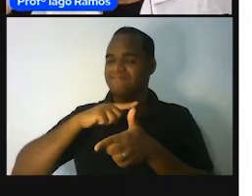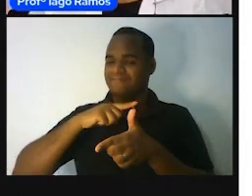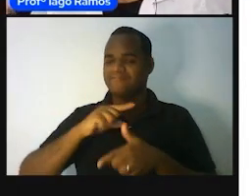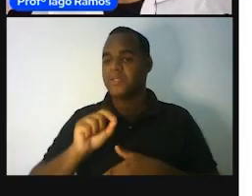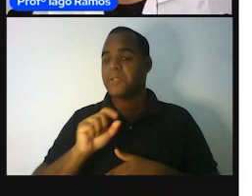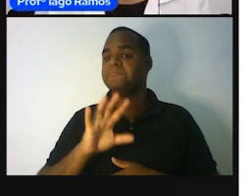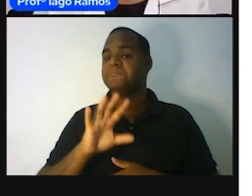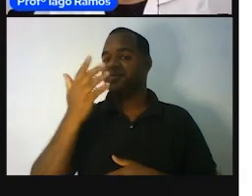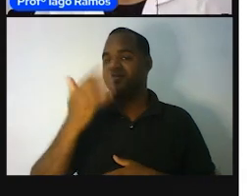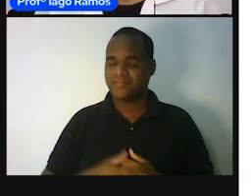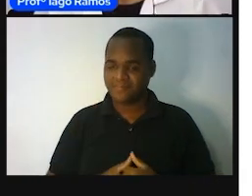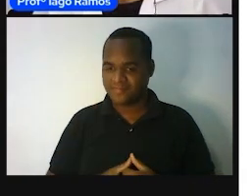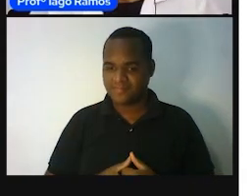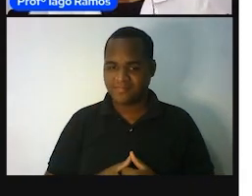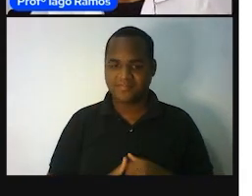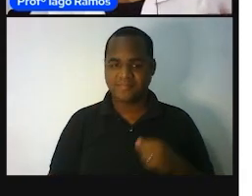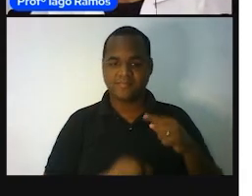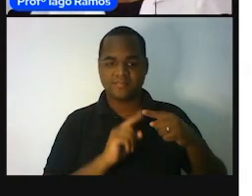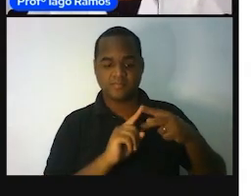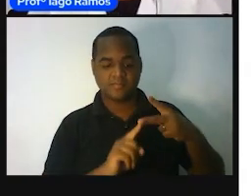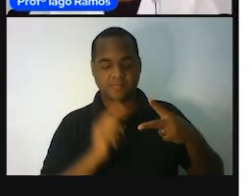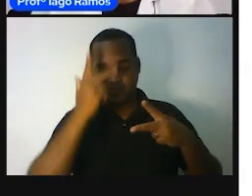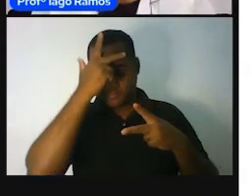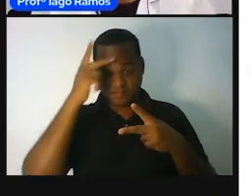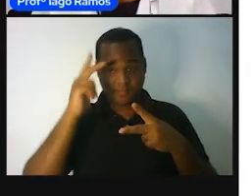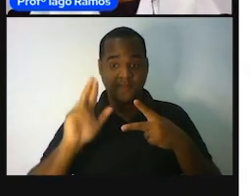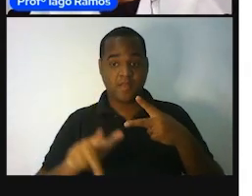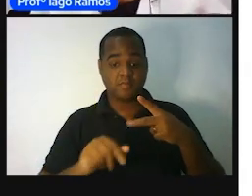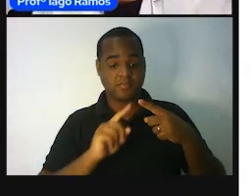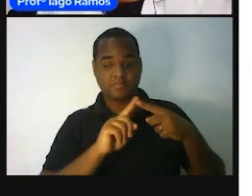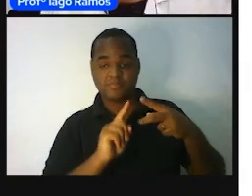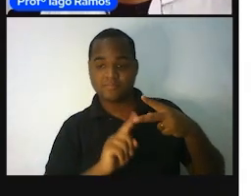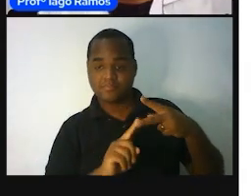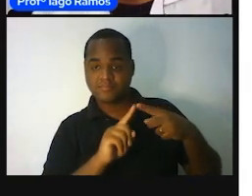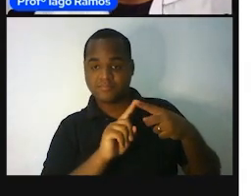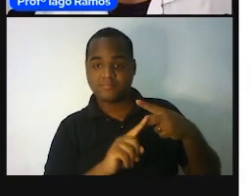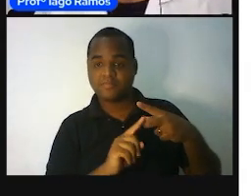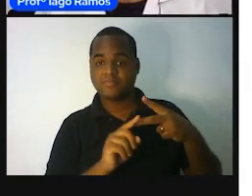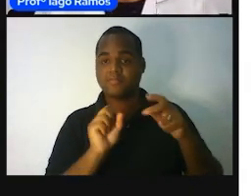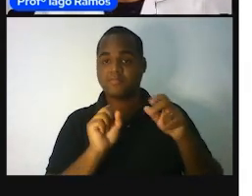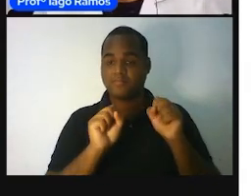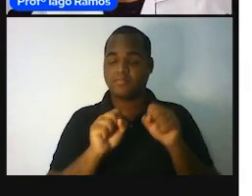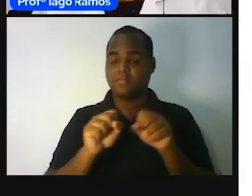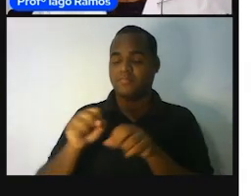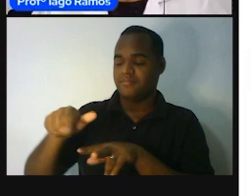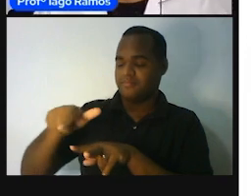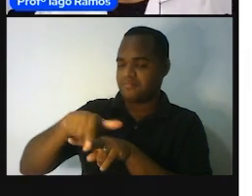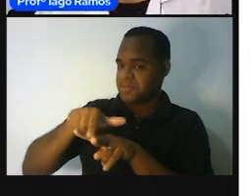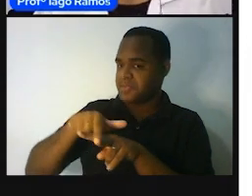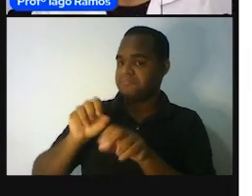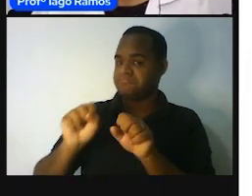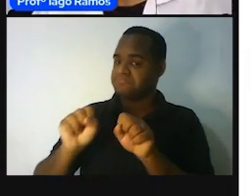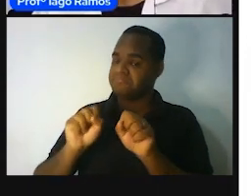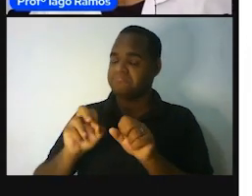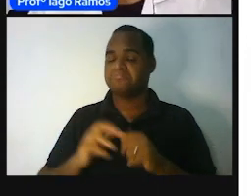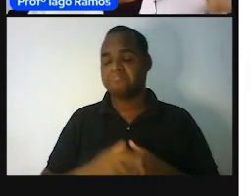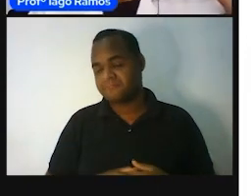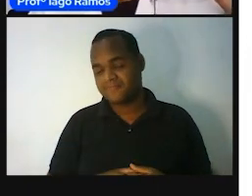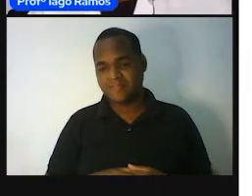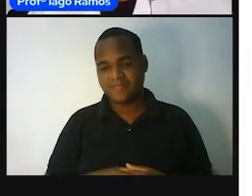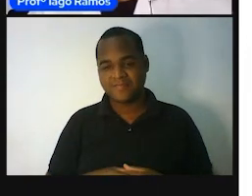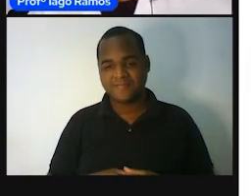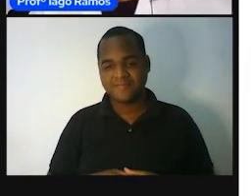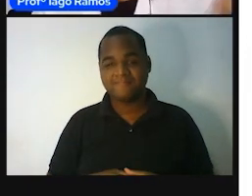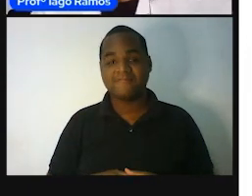Né? Se duas pessoas diferentes merecem a coisa usando o mesmo mesmo. Né? Você já...